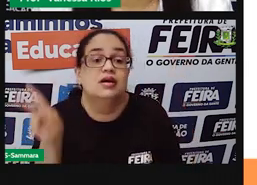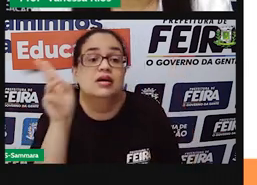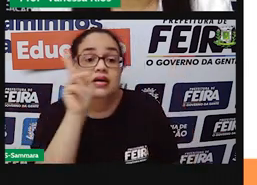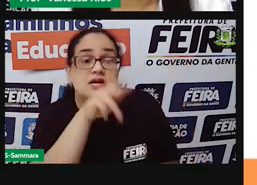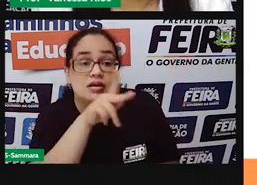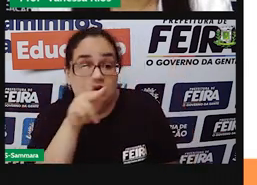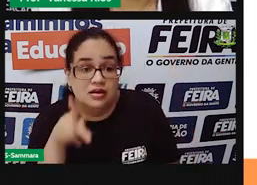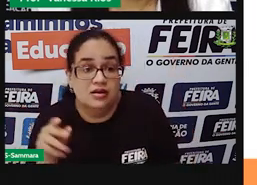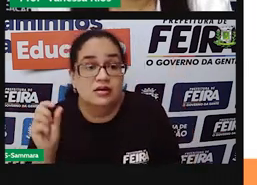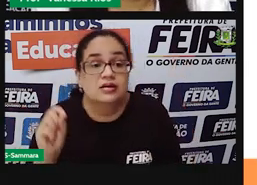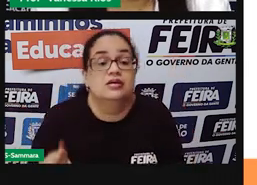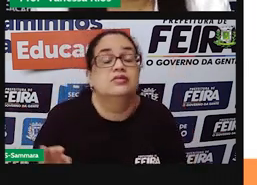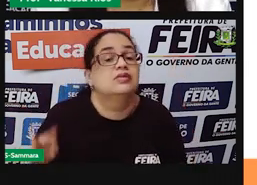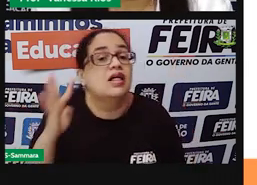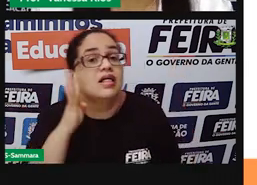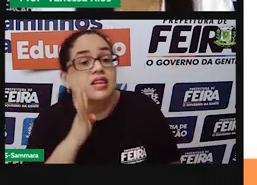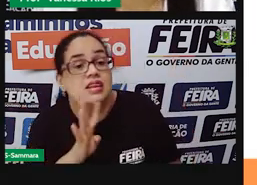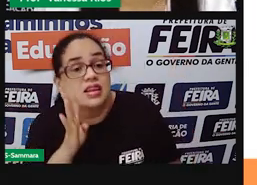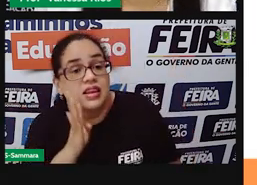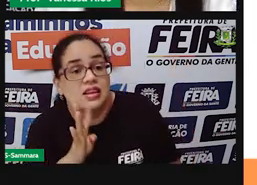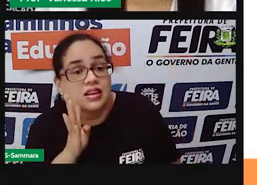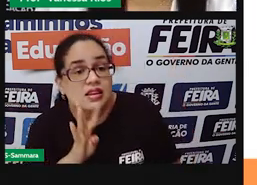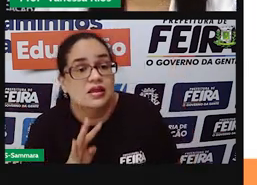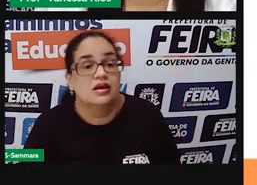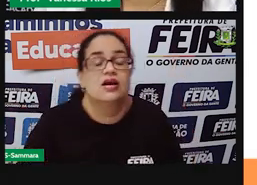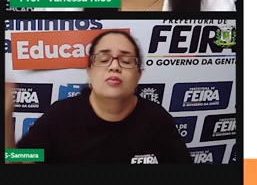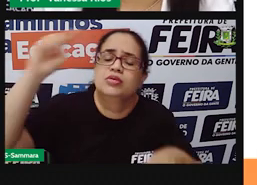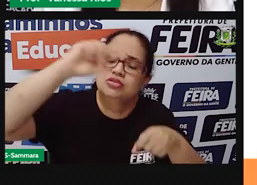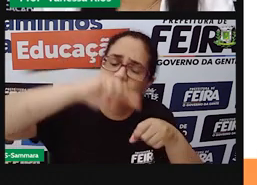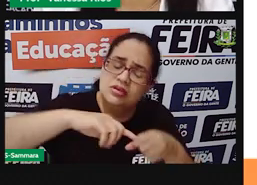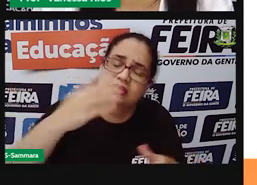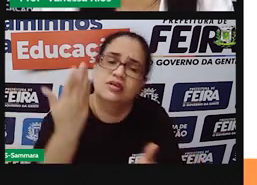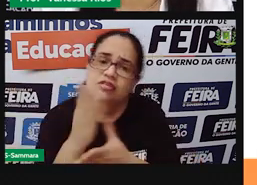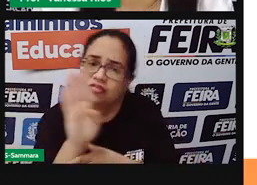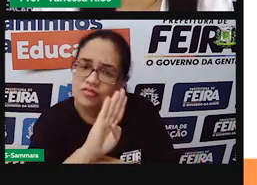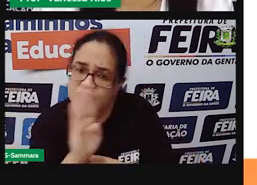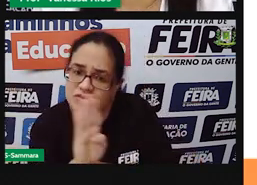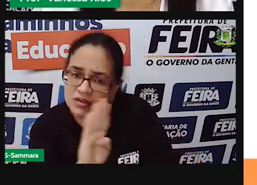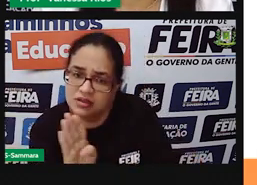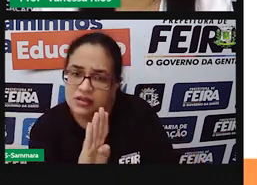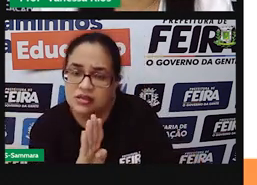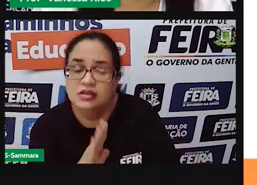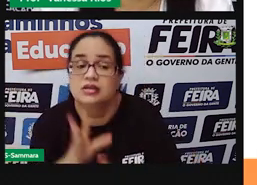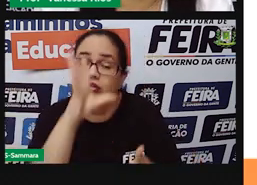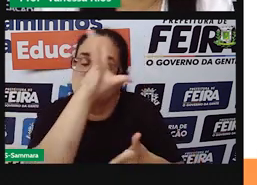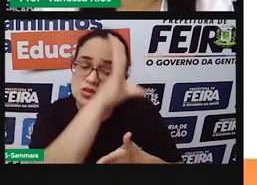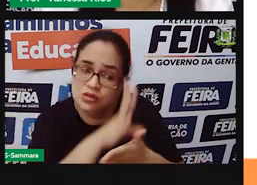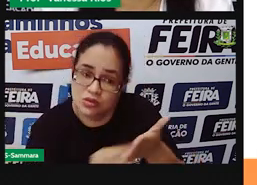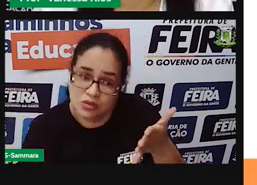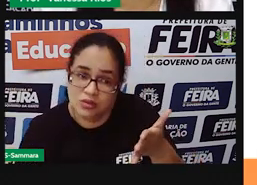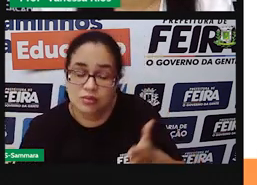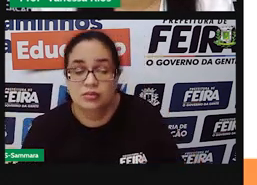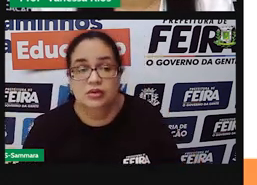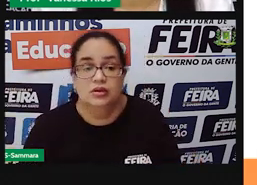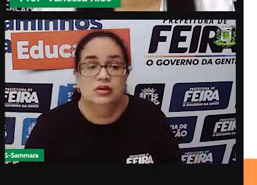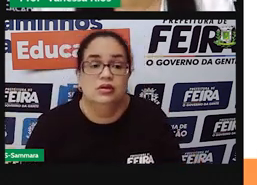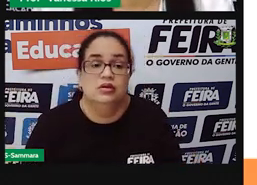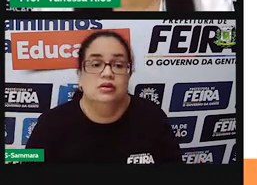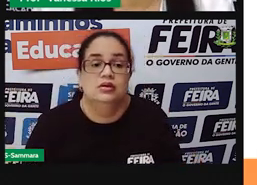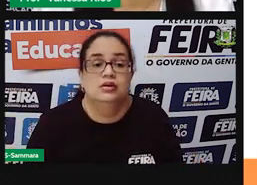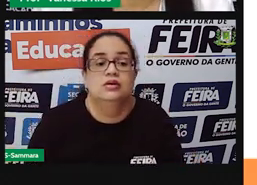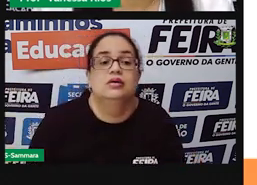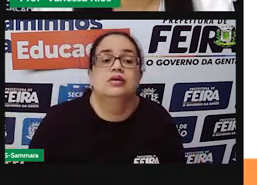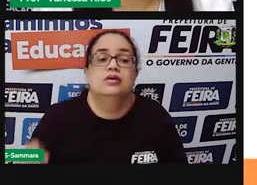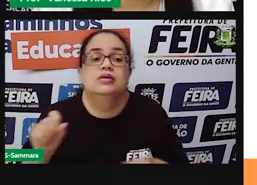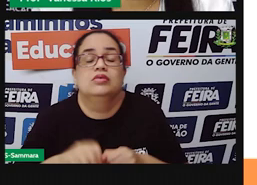aí aquilo que vocês acharam interessante. Podem voltar à aula, né? Se acharem, precisam anotar mais alguma coisa. E aí